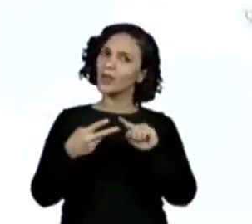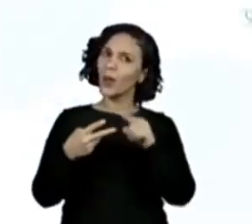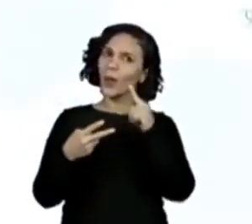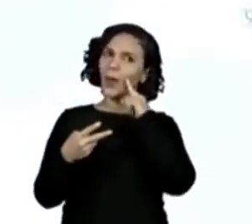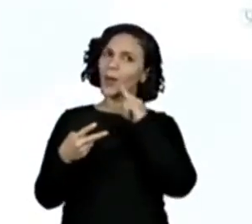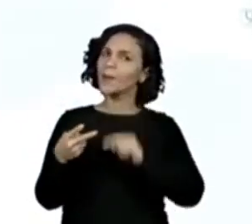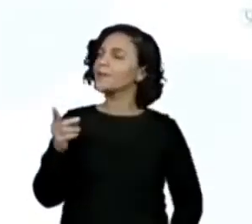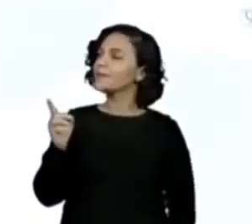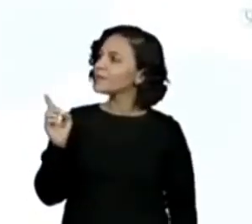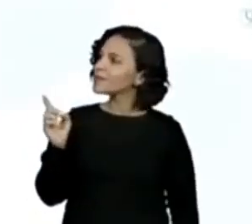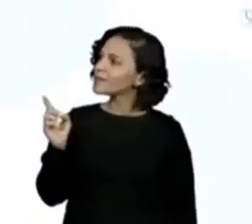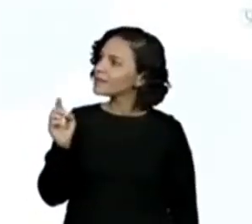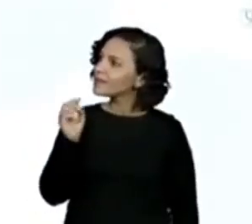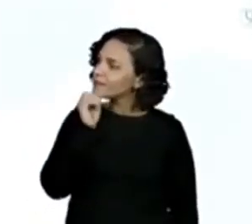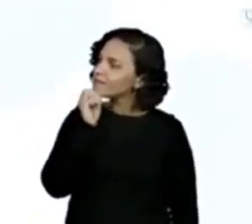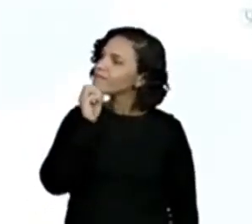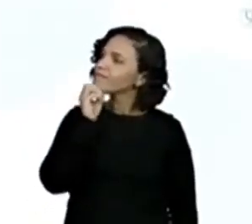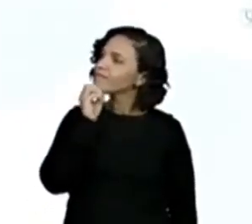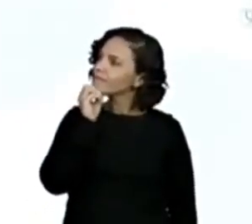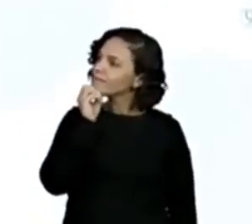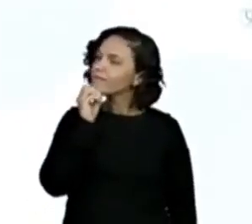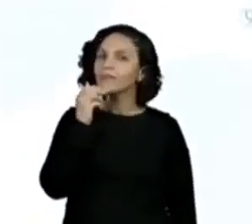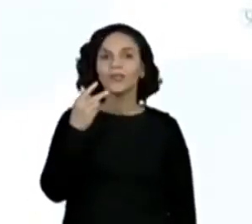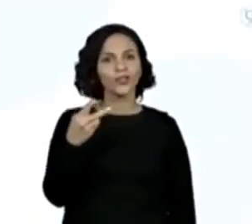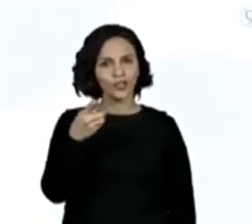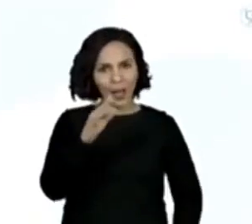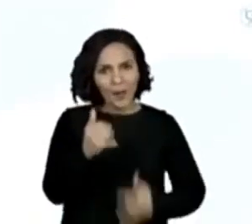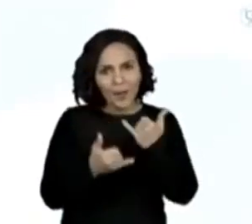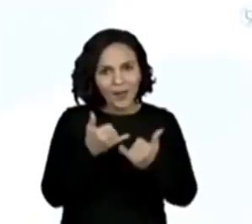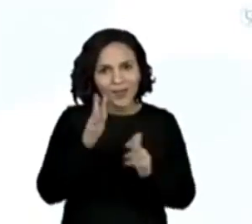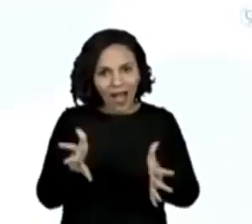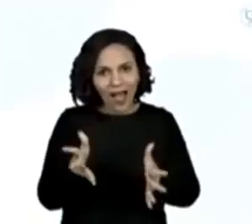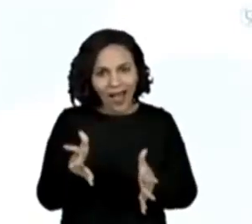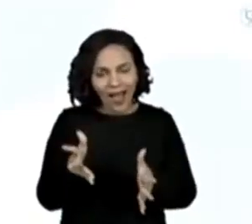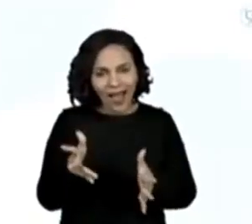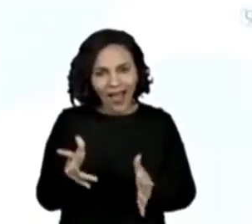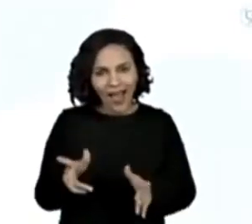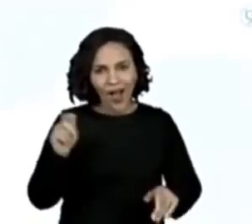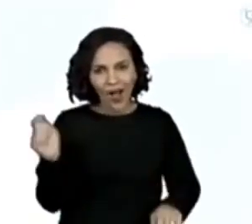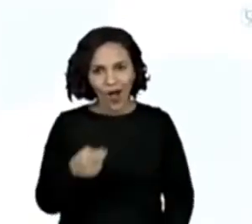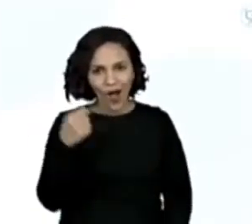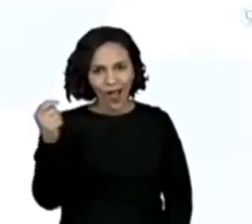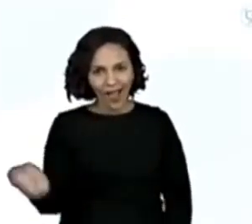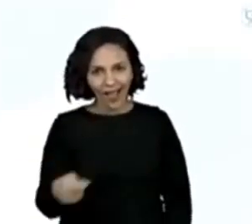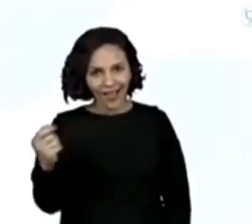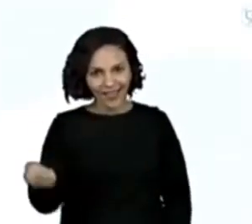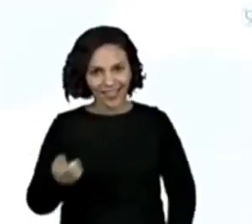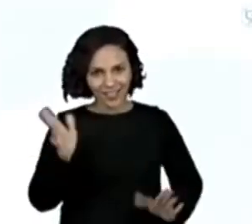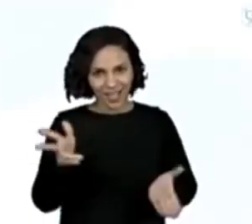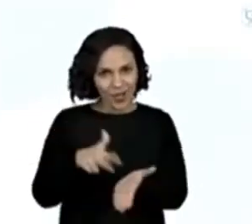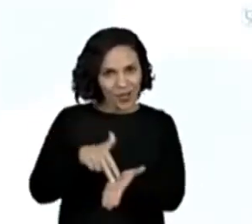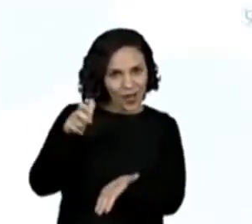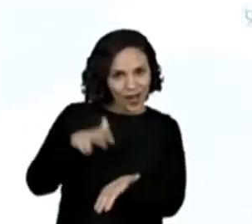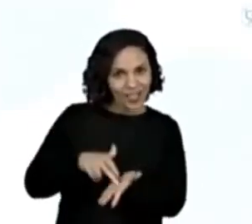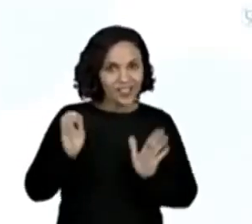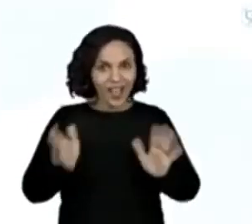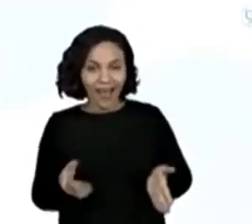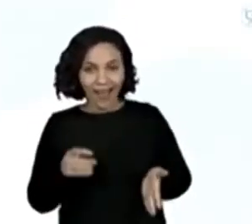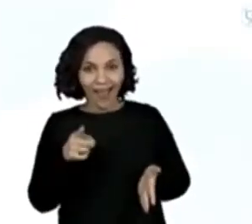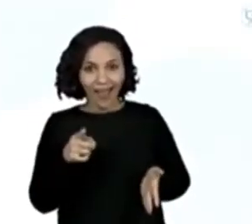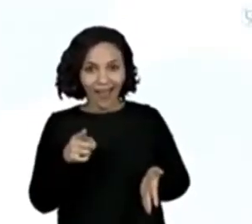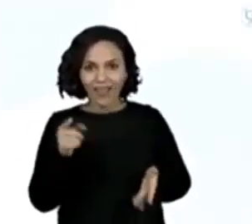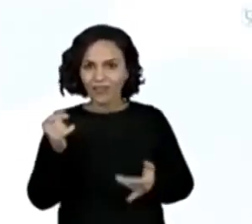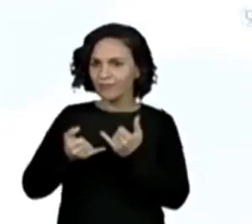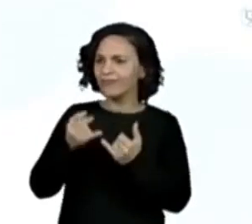duas cordas. Vocês já brincaram de cordas? Com corda? Você já brincou,